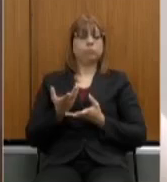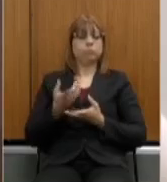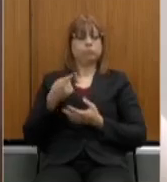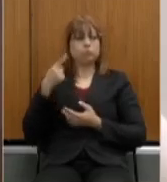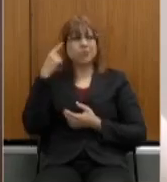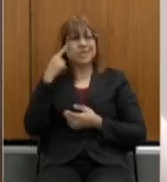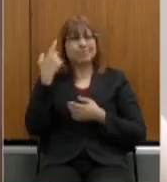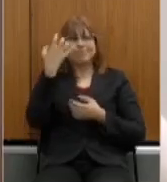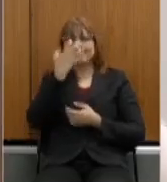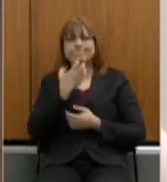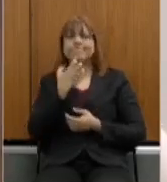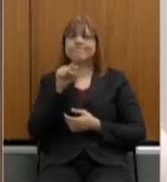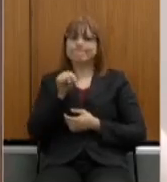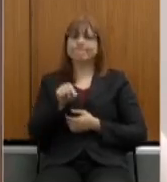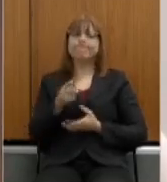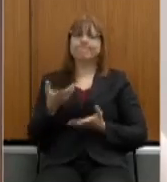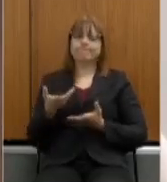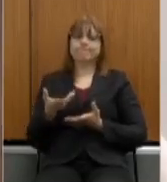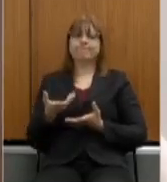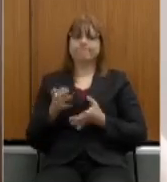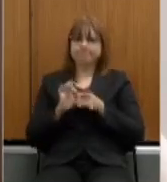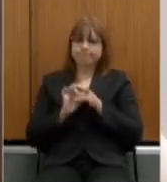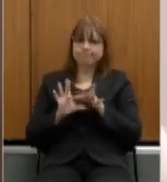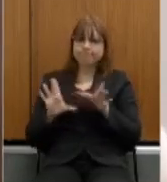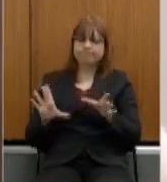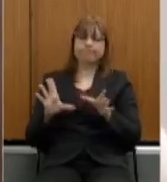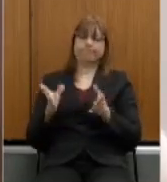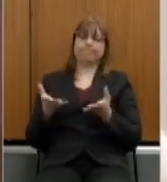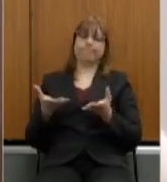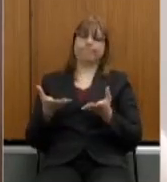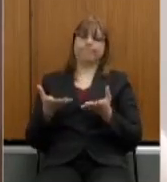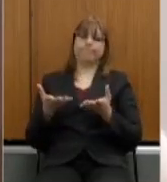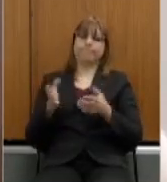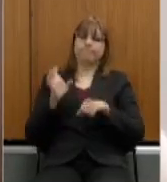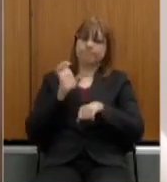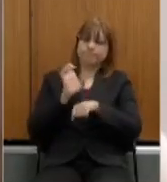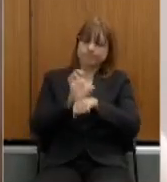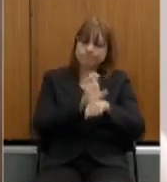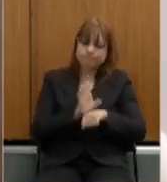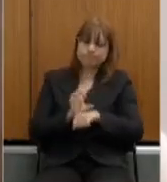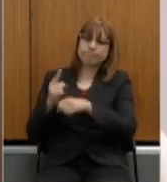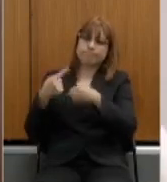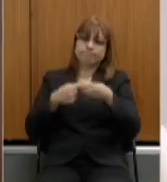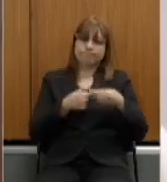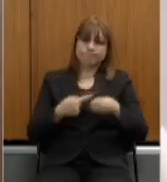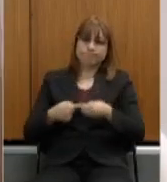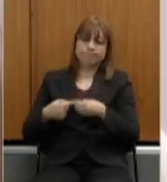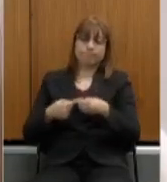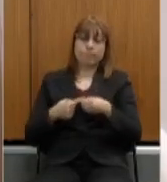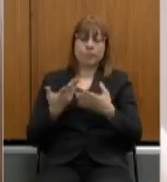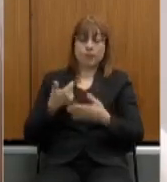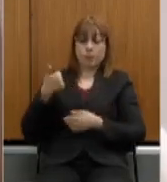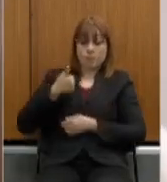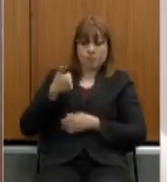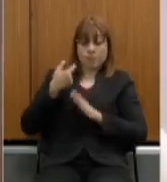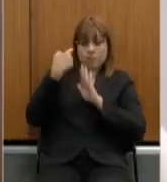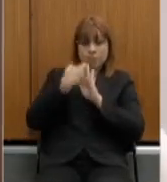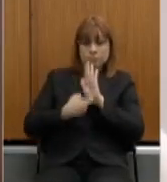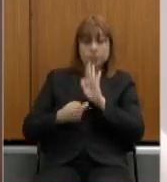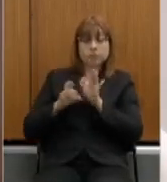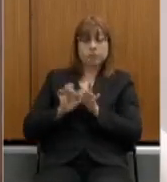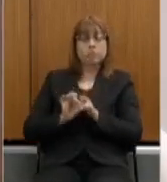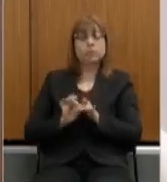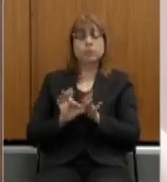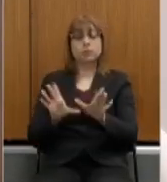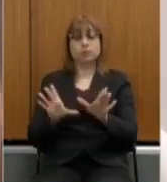questão de liberar aos estados e municípios as suas opções, que a primeira versão foi uma liberação